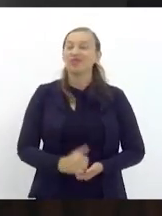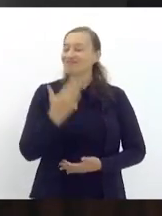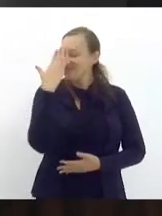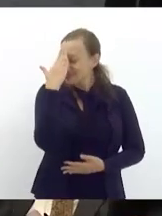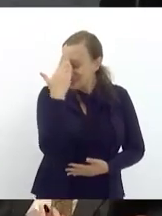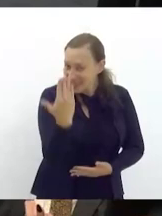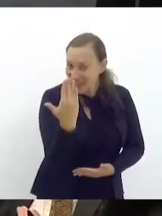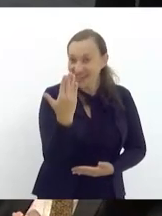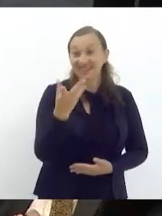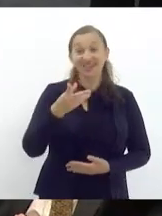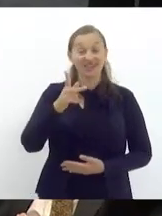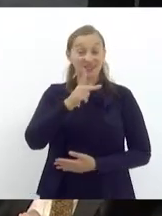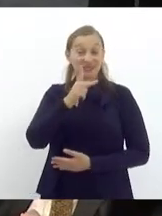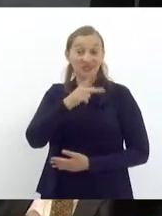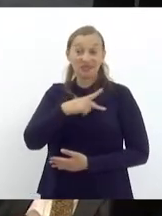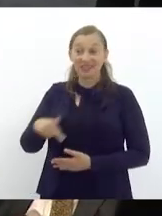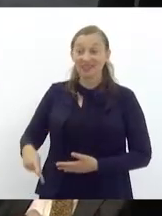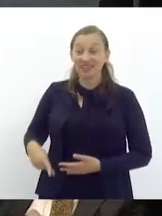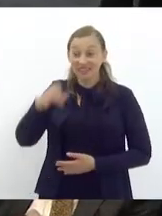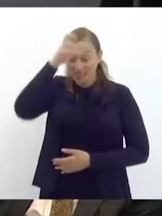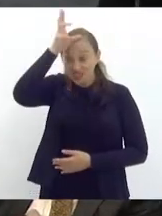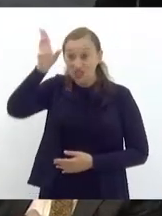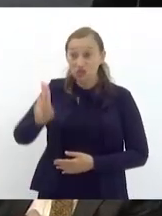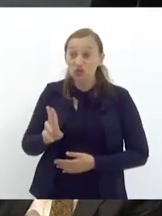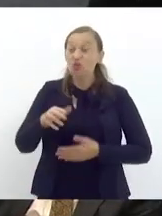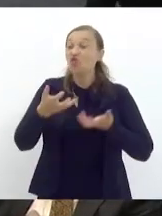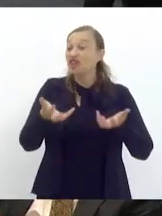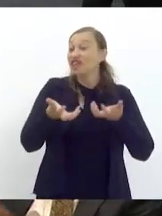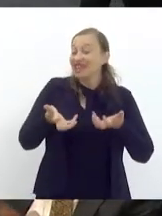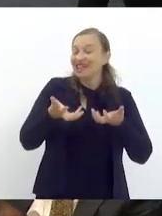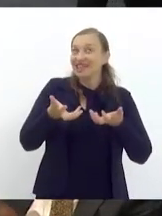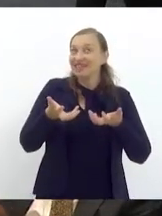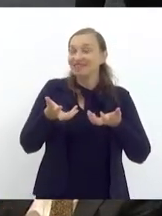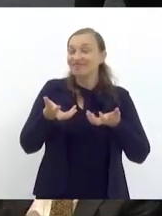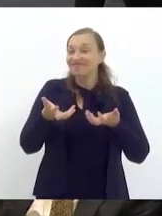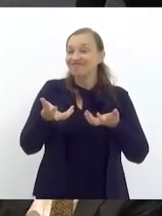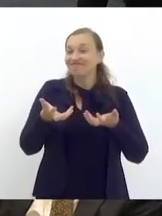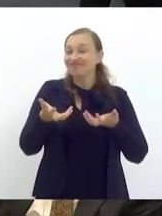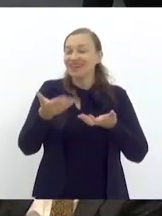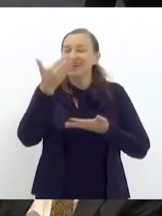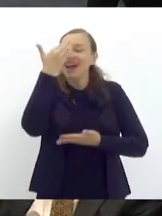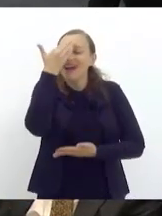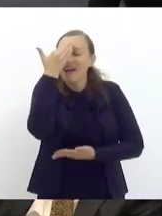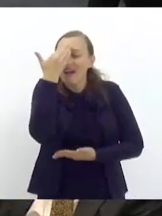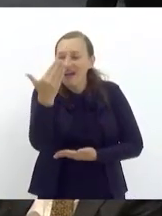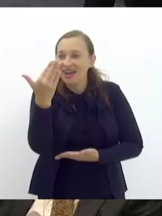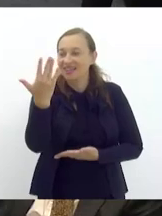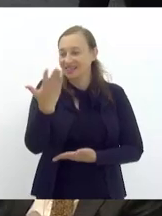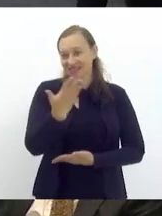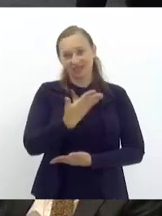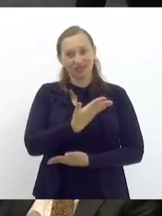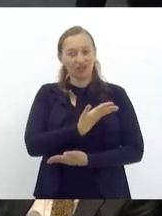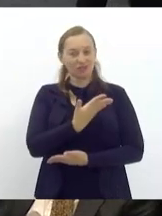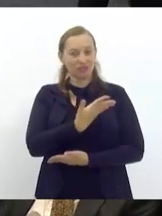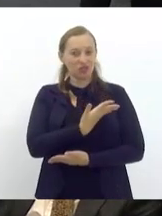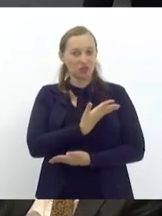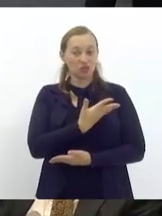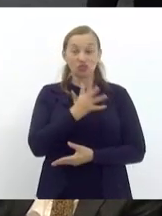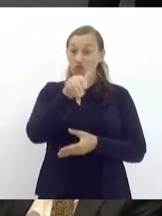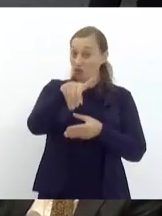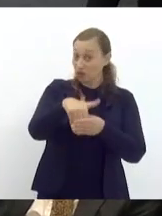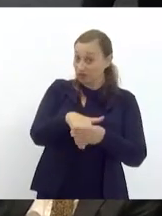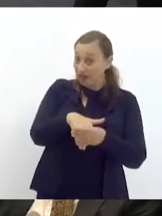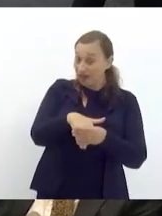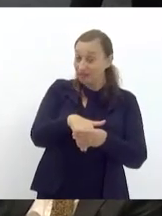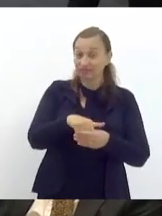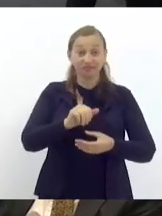obrigada presidente Tia Ju queria nada mais que agradecer aos nobres colegas que votaram